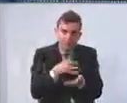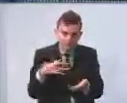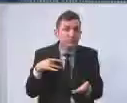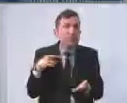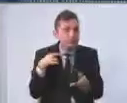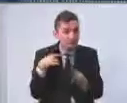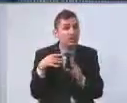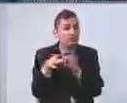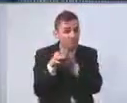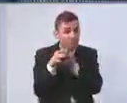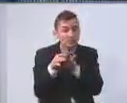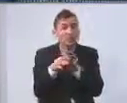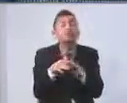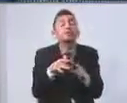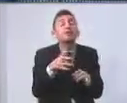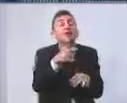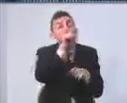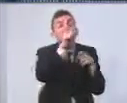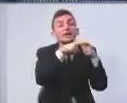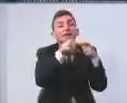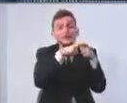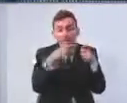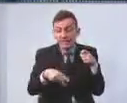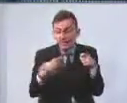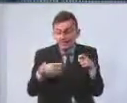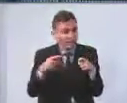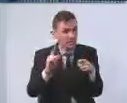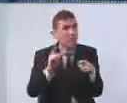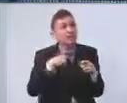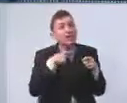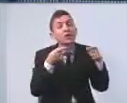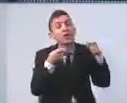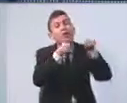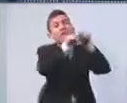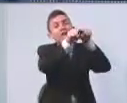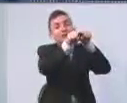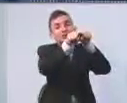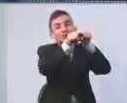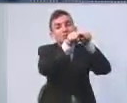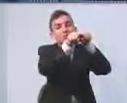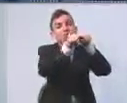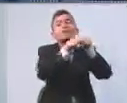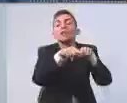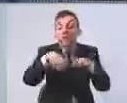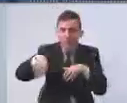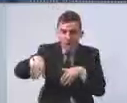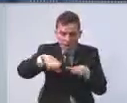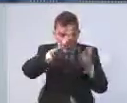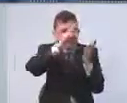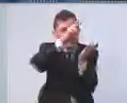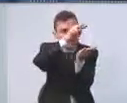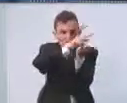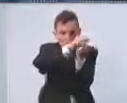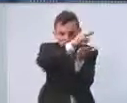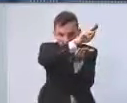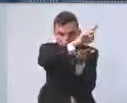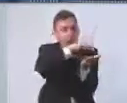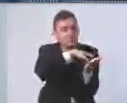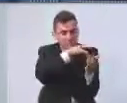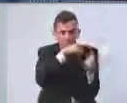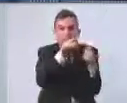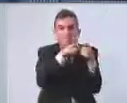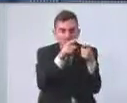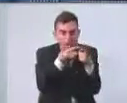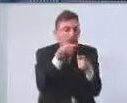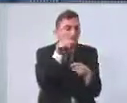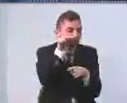internação. Não no nosso município, mas tem convênios. Ocorrem as internações, naturalmente, com acompanhamento médico e